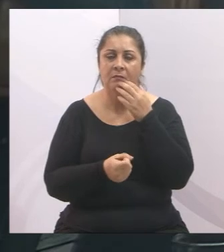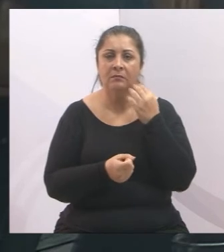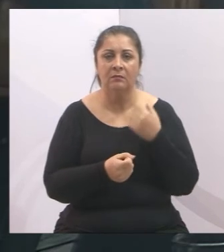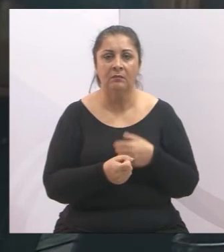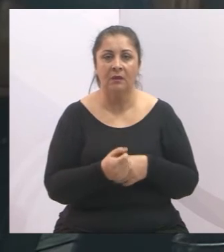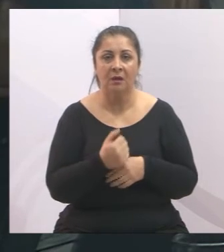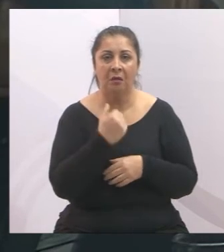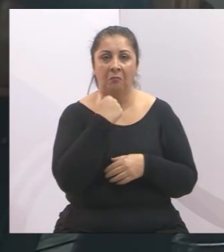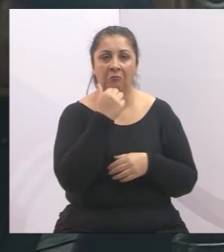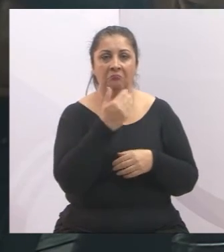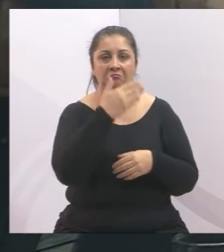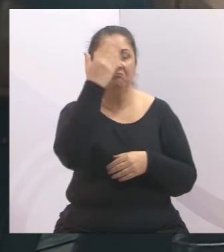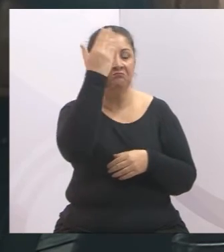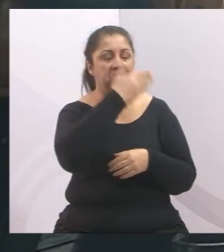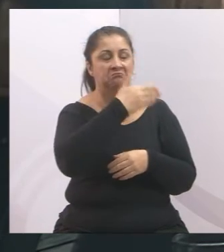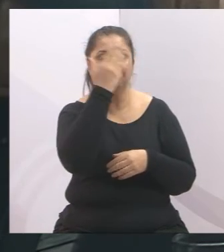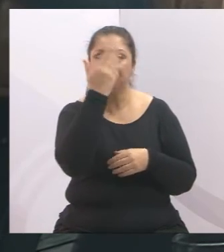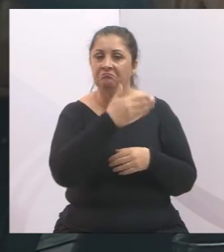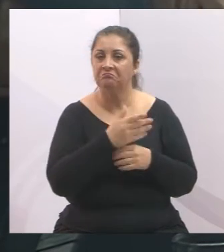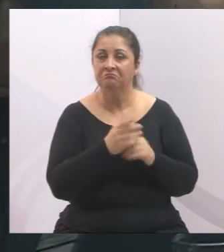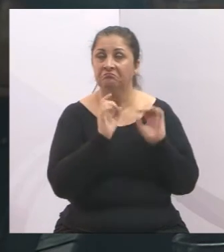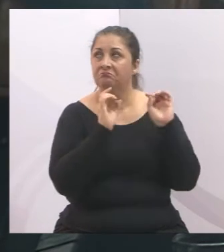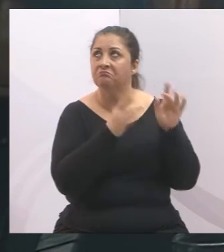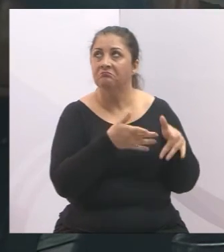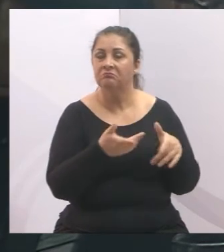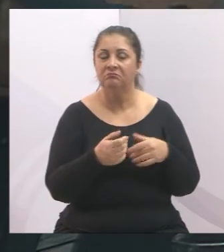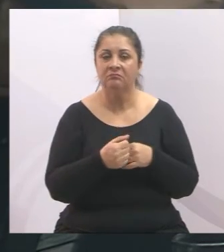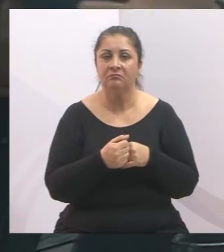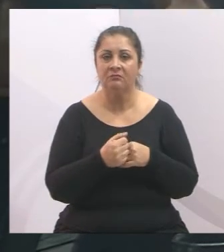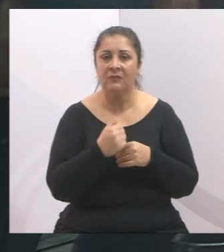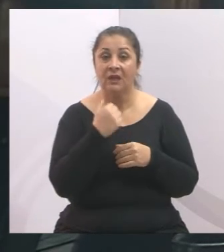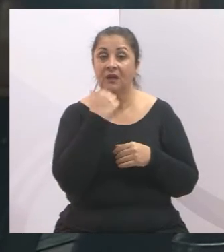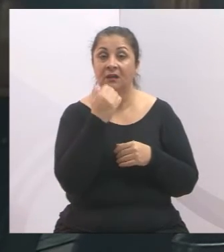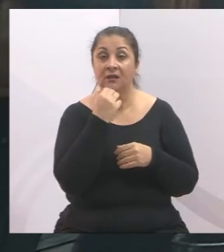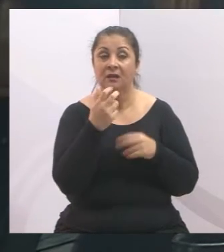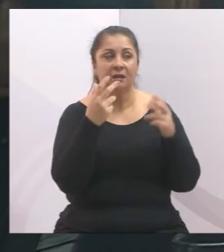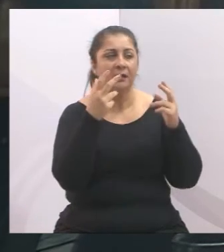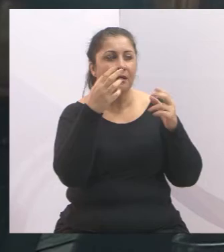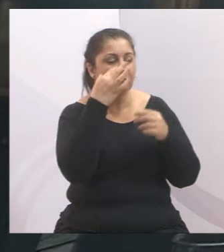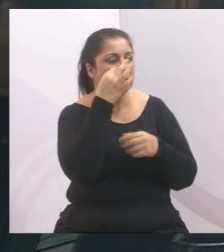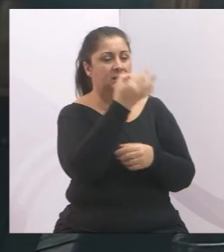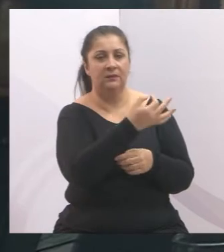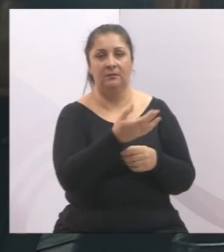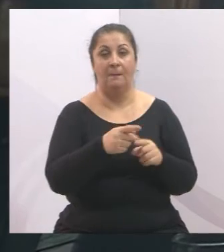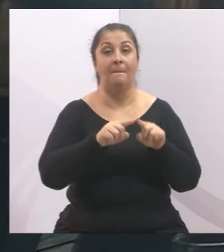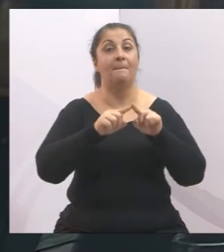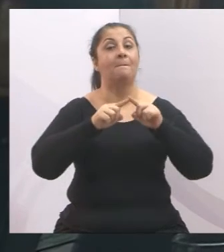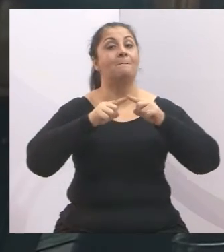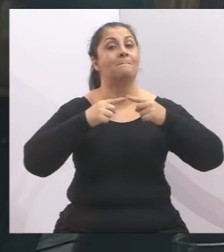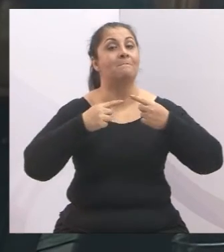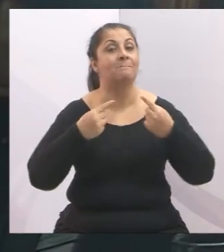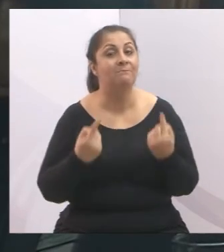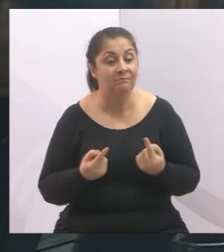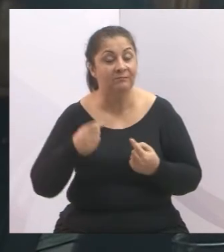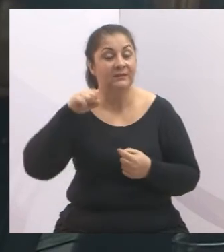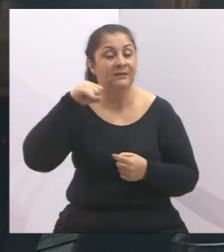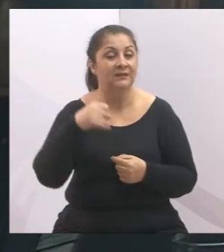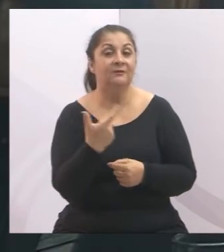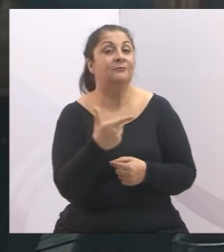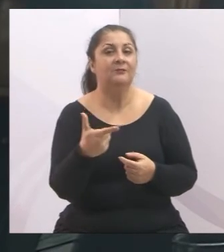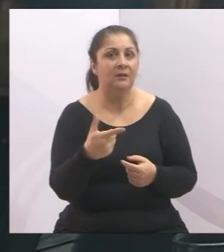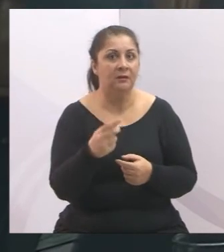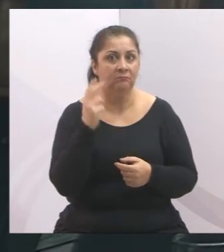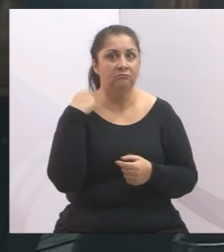despercebido pela população, muitas vezes despercebidos por nós, mas quando deixa de fazer,